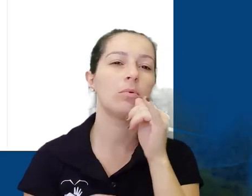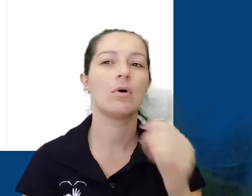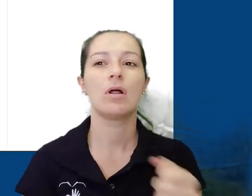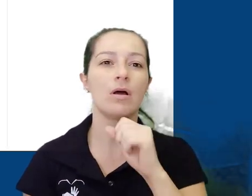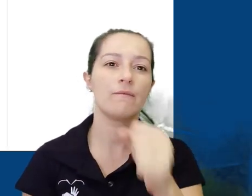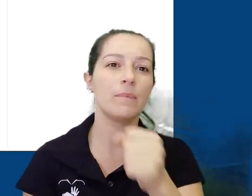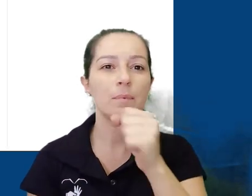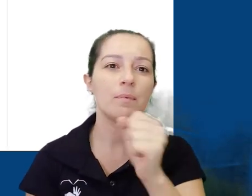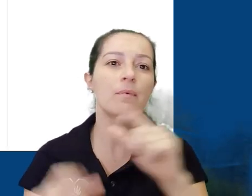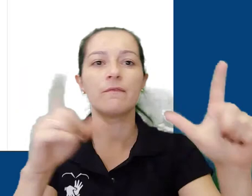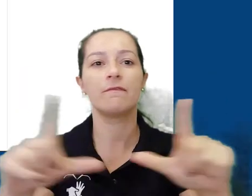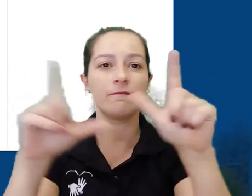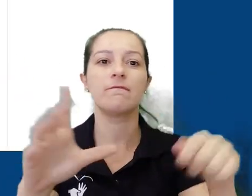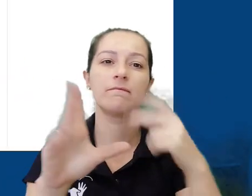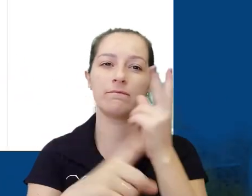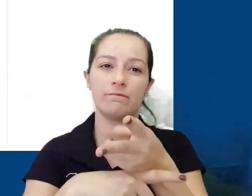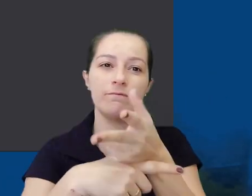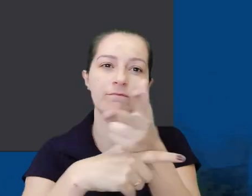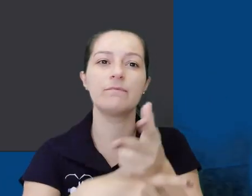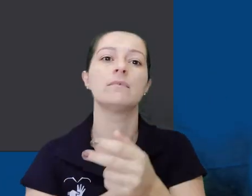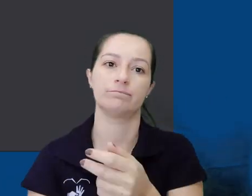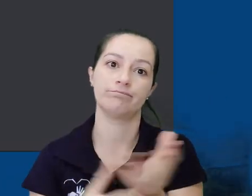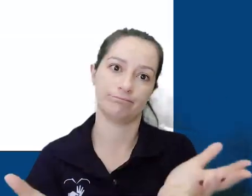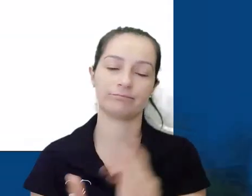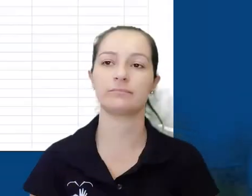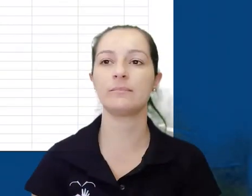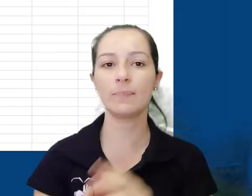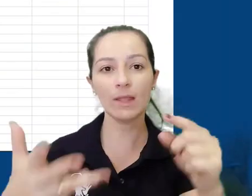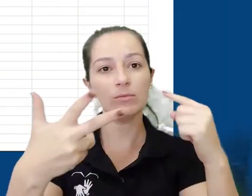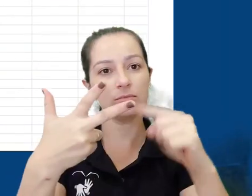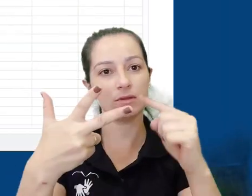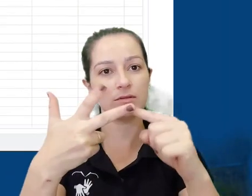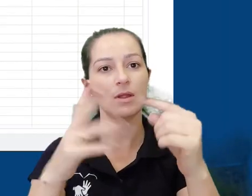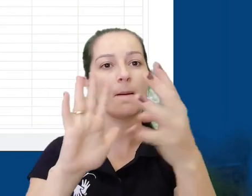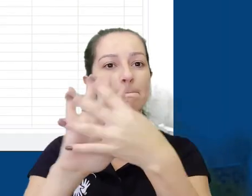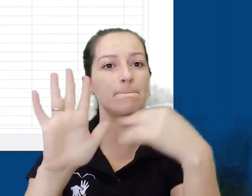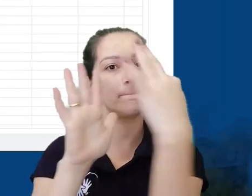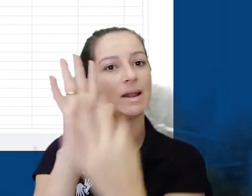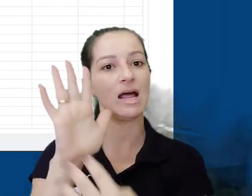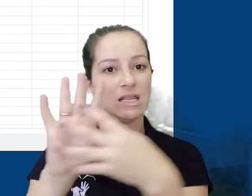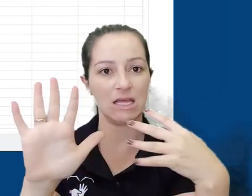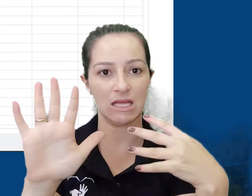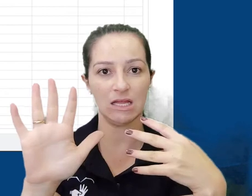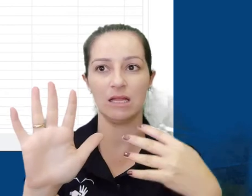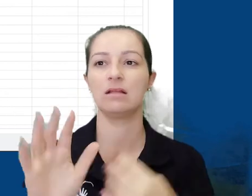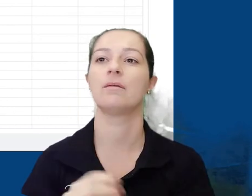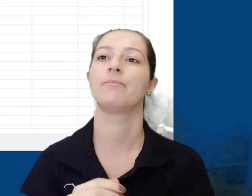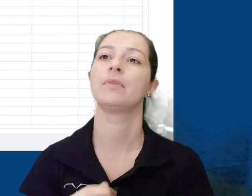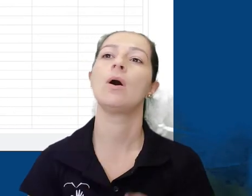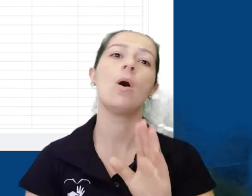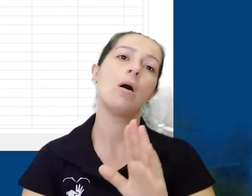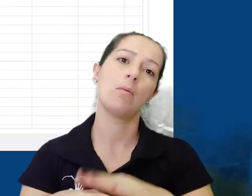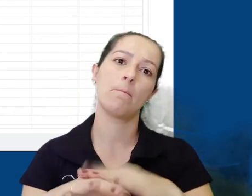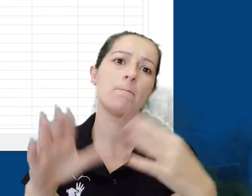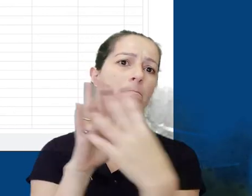vivo, ou uma reunião virtual, por exemplo. A próxima opção é a ferramenta de planilha. Novamente, as opções são diversas do que podemos entregar aos nossos